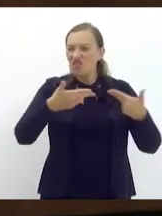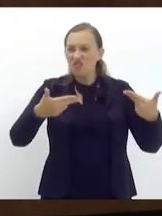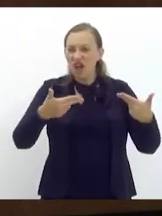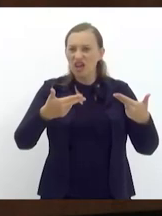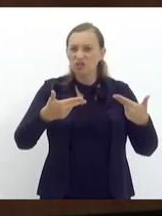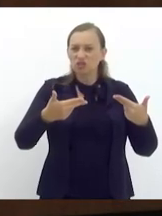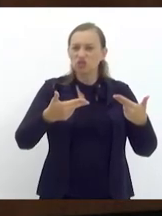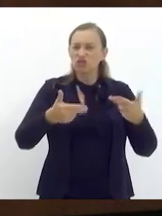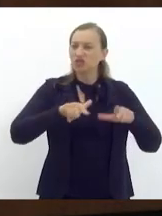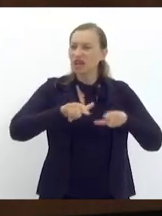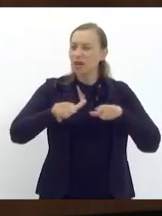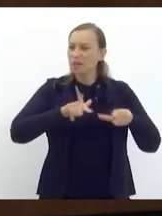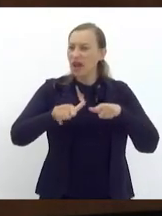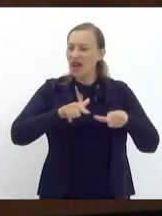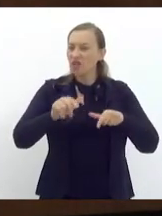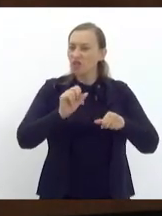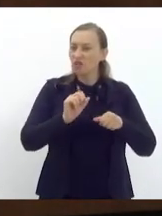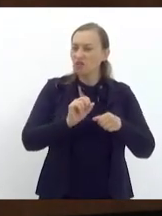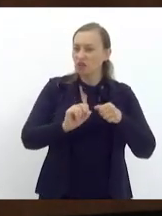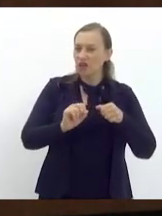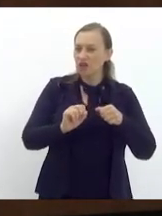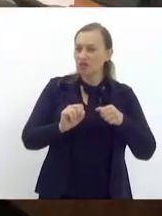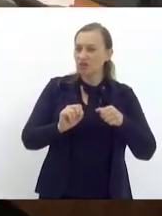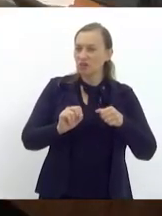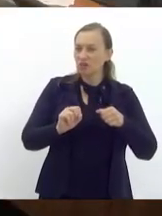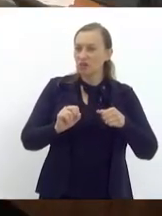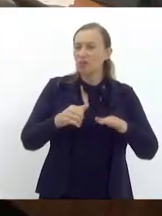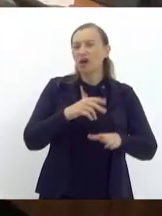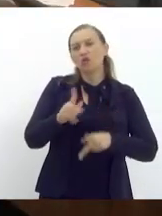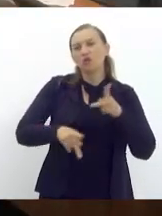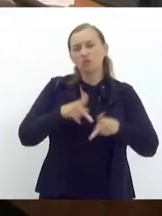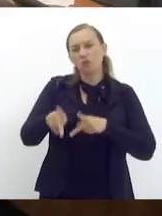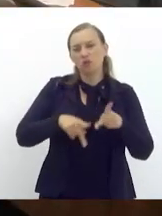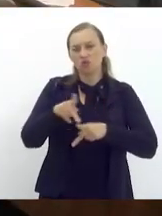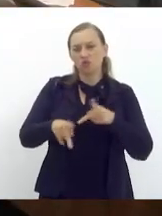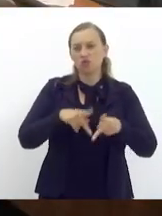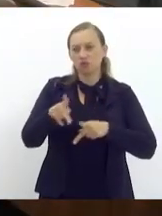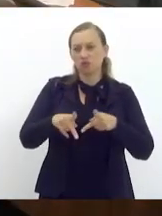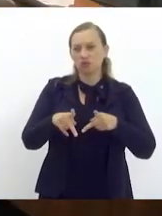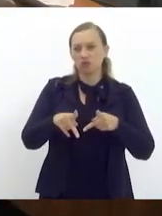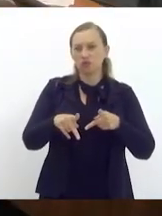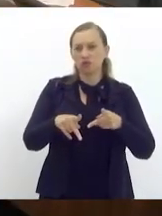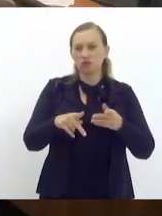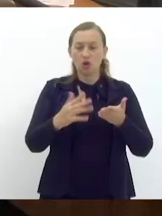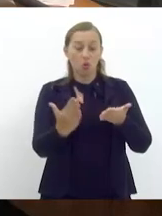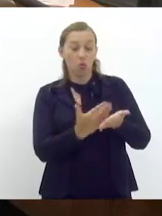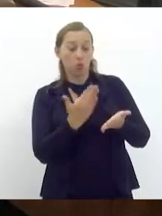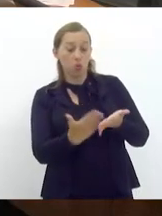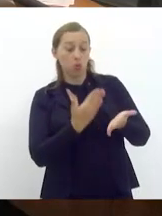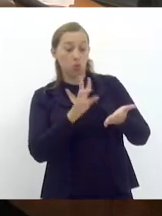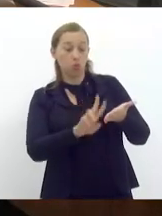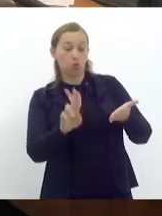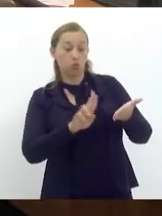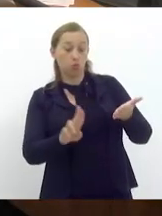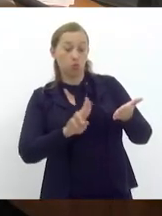grande que quando eu estou aqui discursando, o deputado Dionísio Lins está de olhos arregalados.